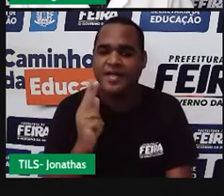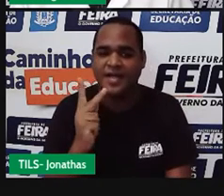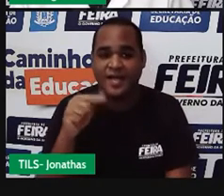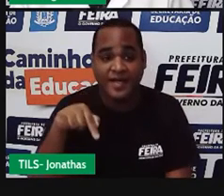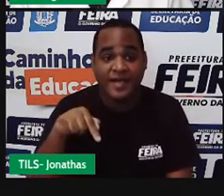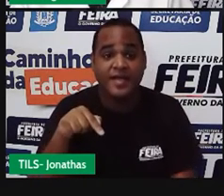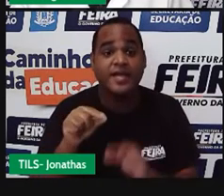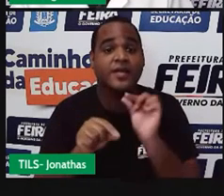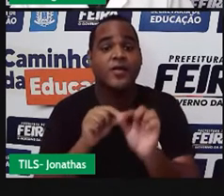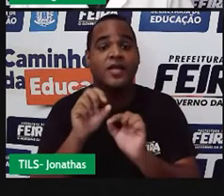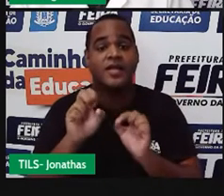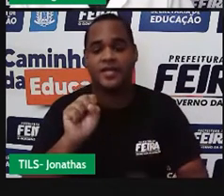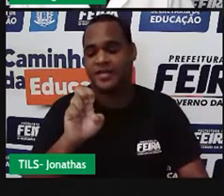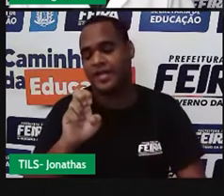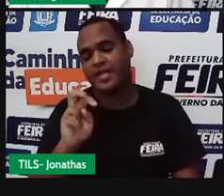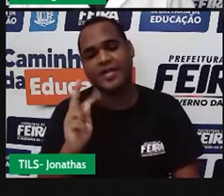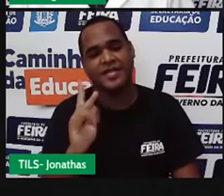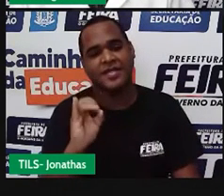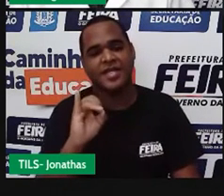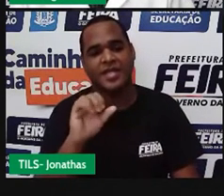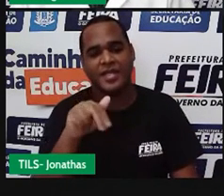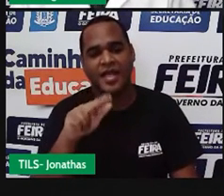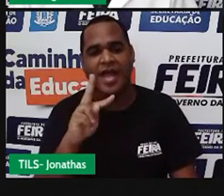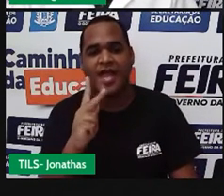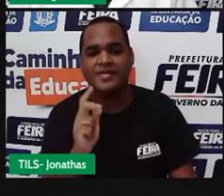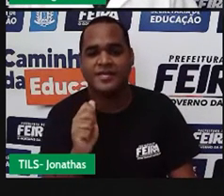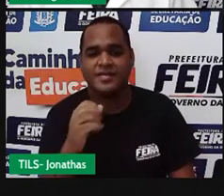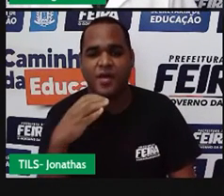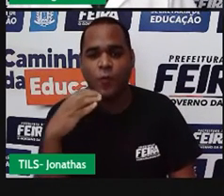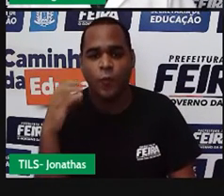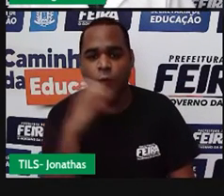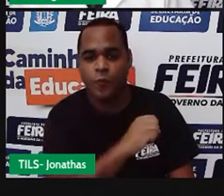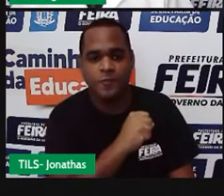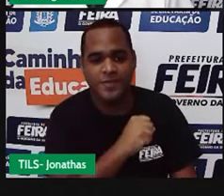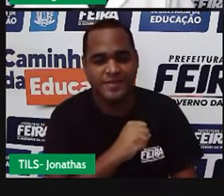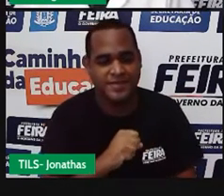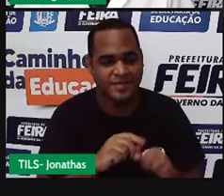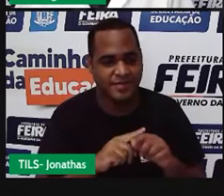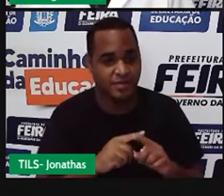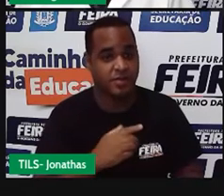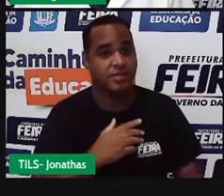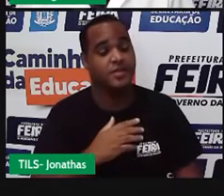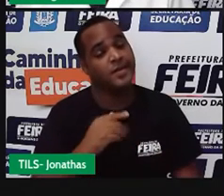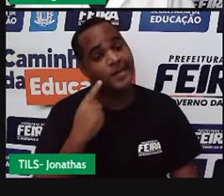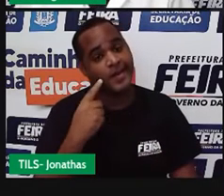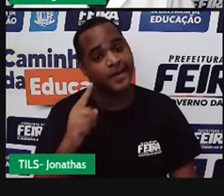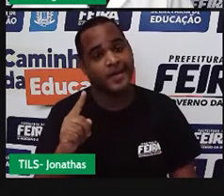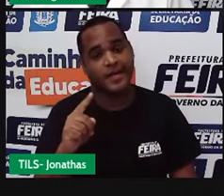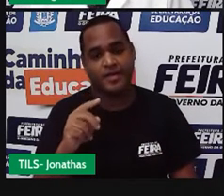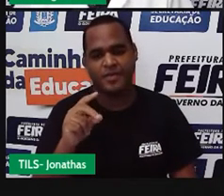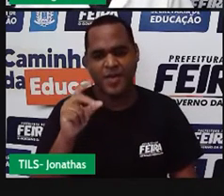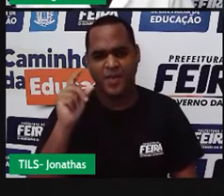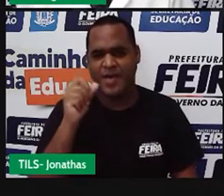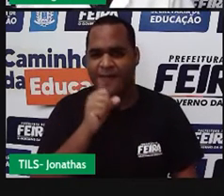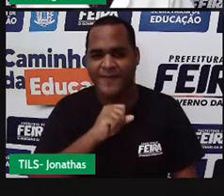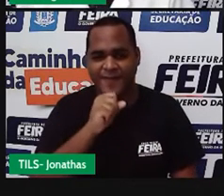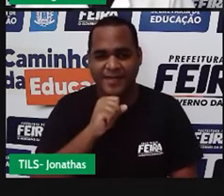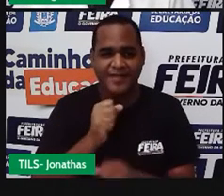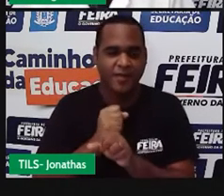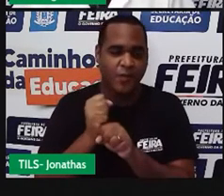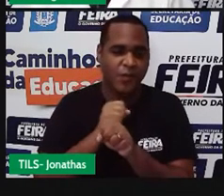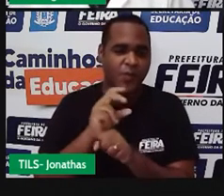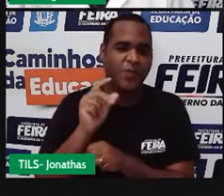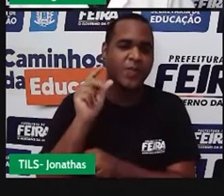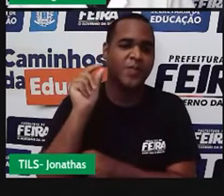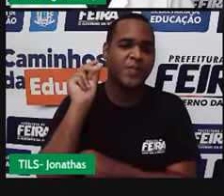Seninha. Bom, é um personagem que eu me arrisco a dizer um tanto antigo, porque eu me lembro